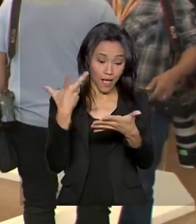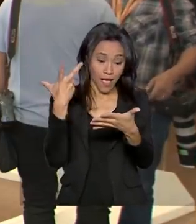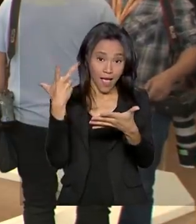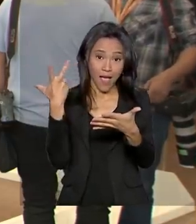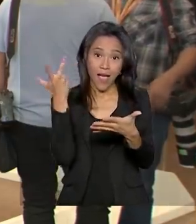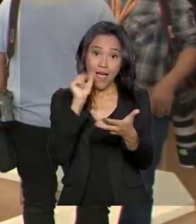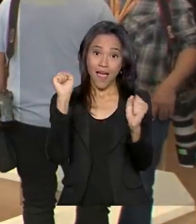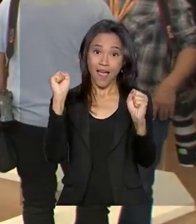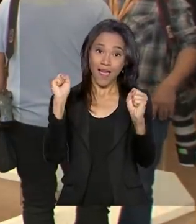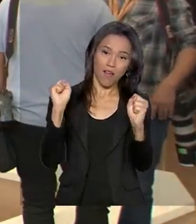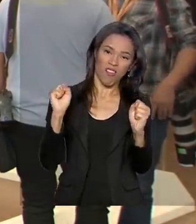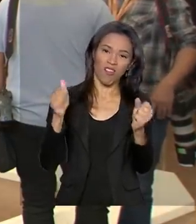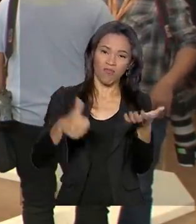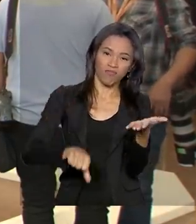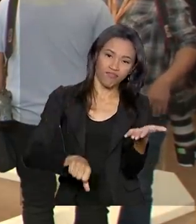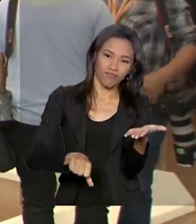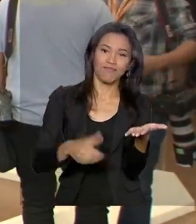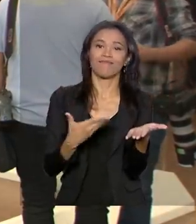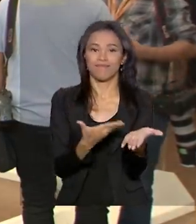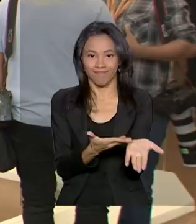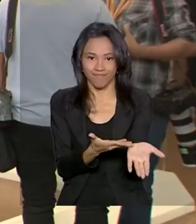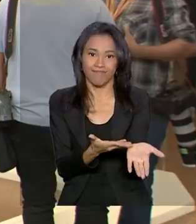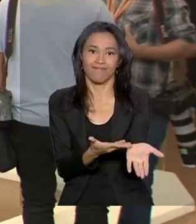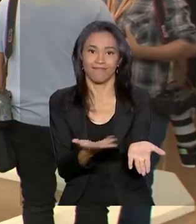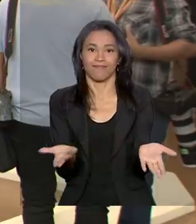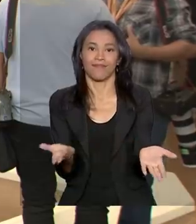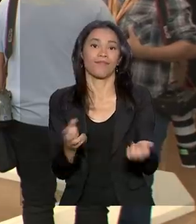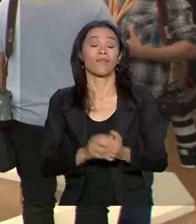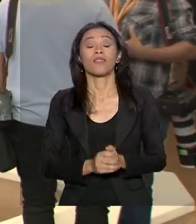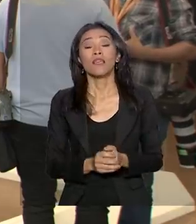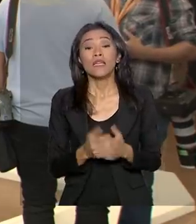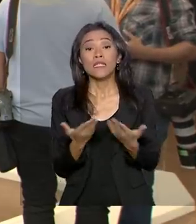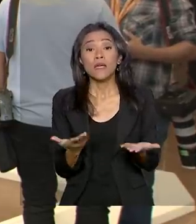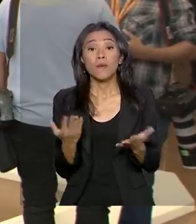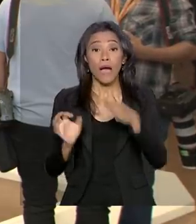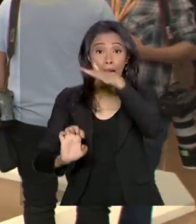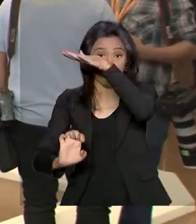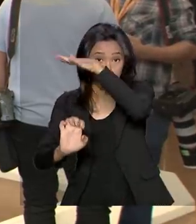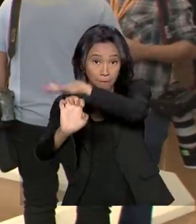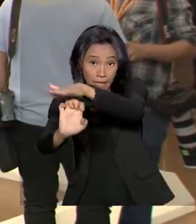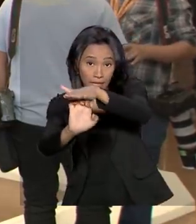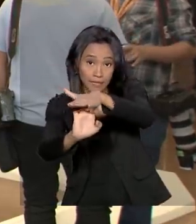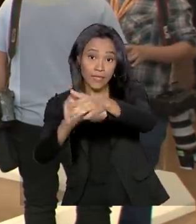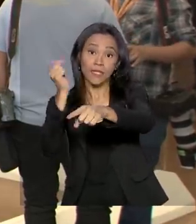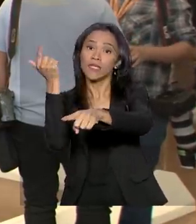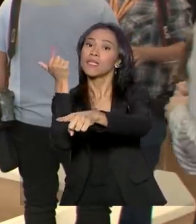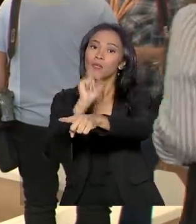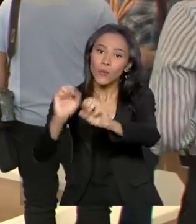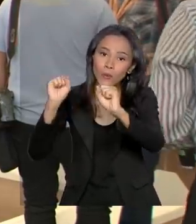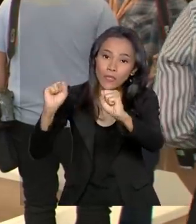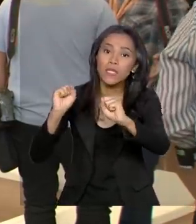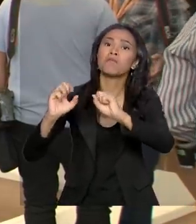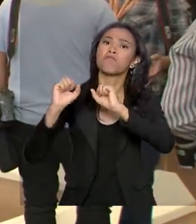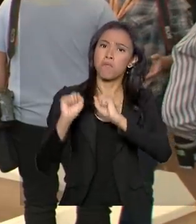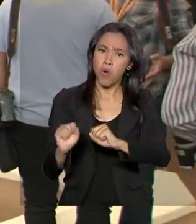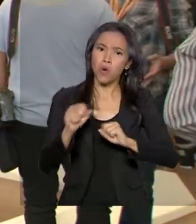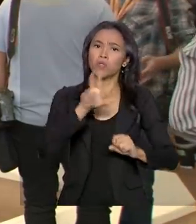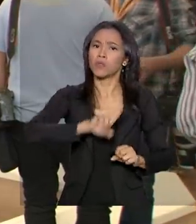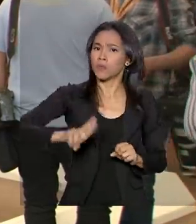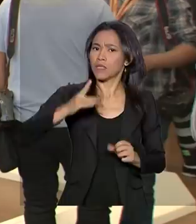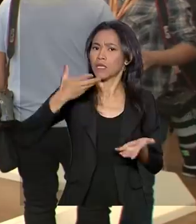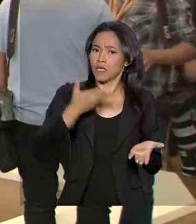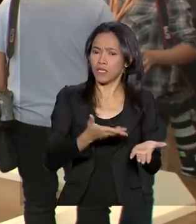sabendo se foi ou não contemplado com um prêmio. A empresa vencedora desse leilão poderá explorar esse serviço